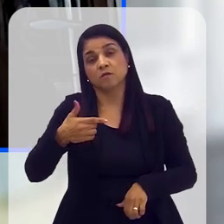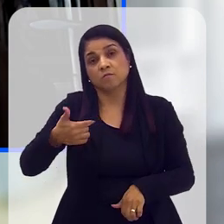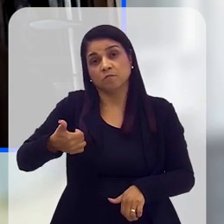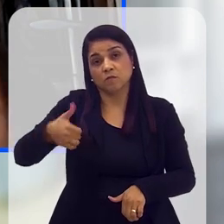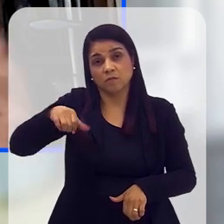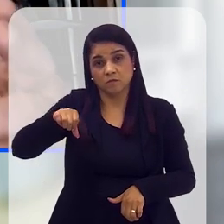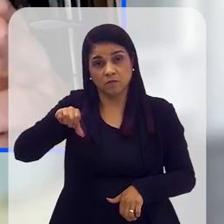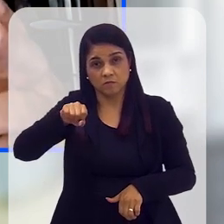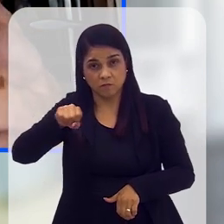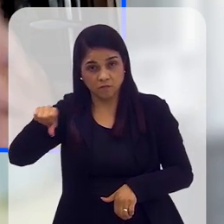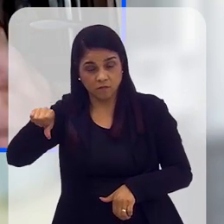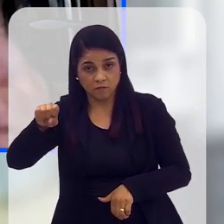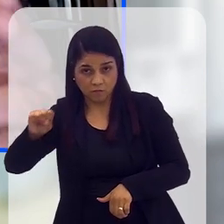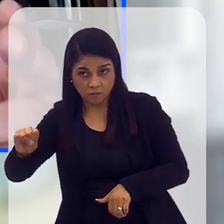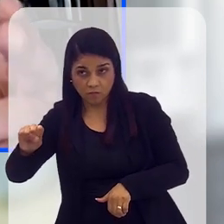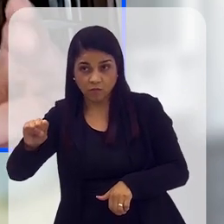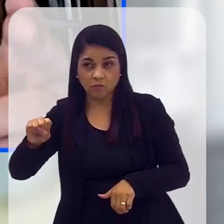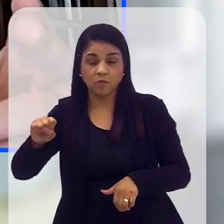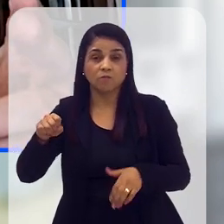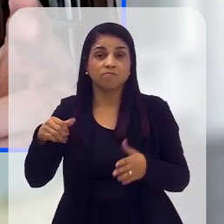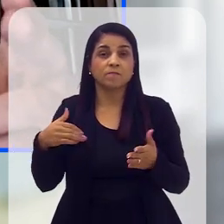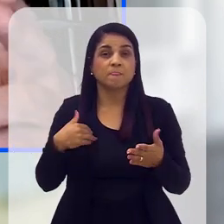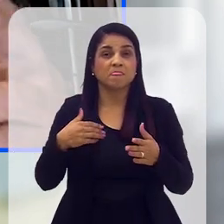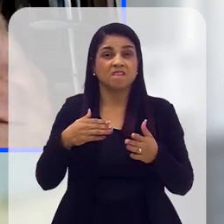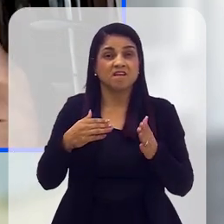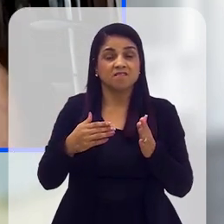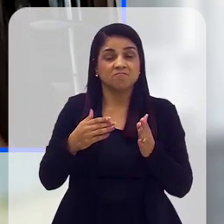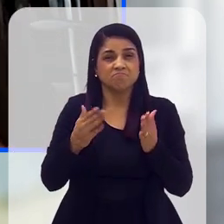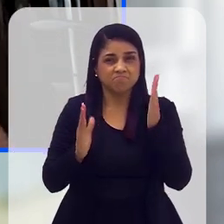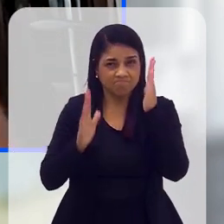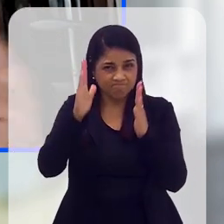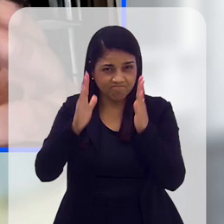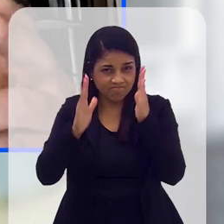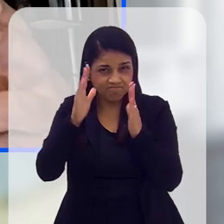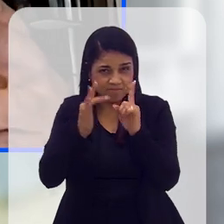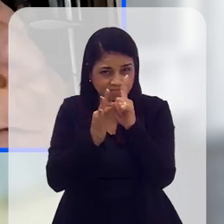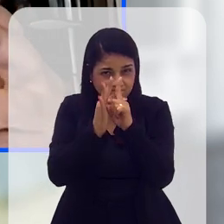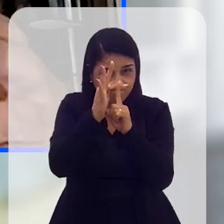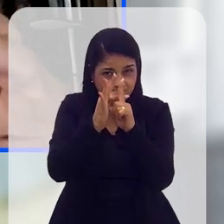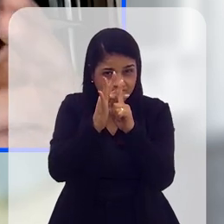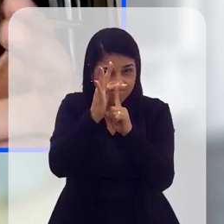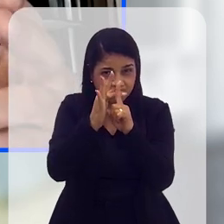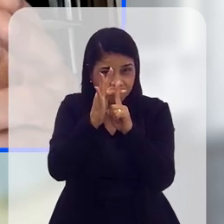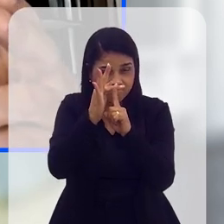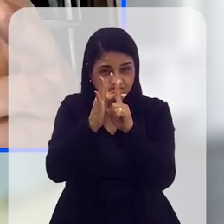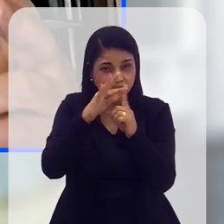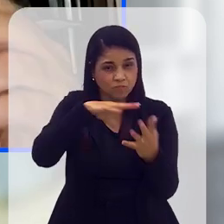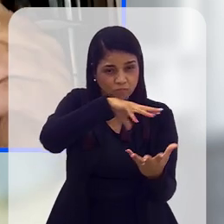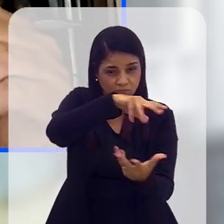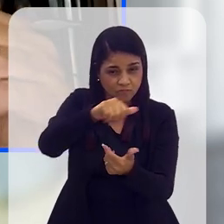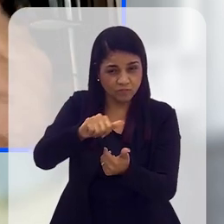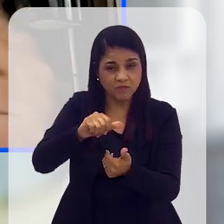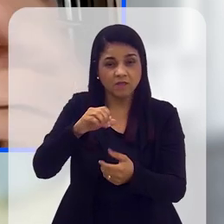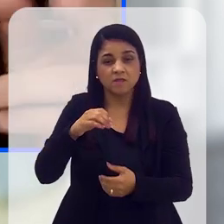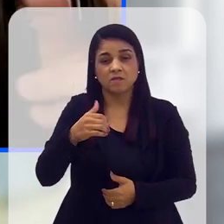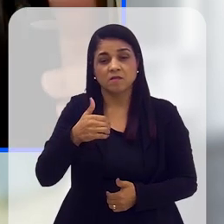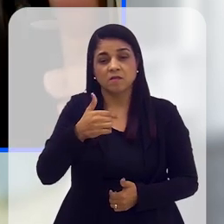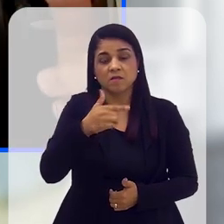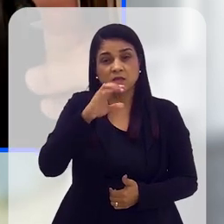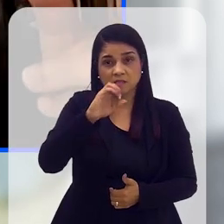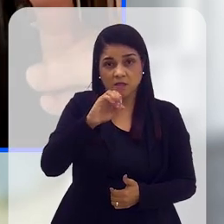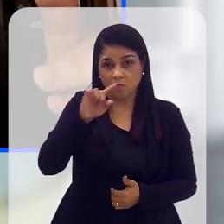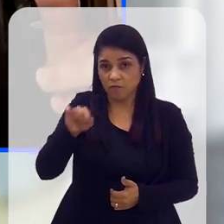para o elinho de 2015 a 2016, a taxa de aquecimento médio global foi de 0